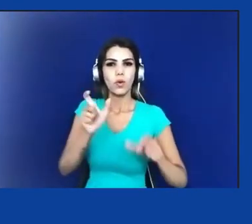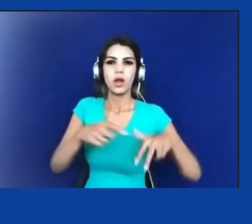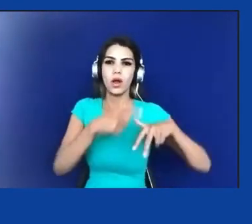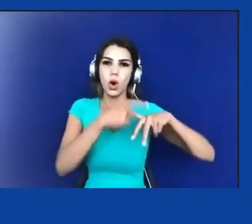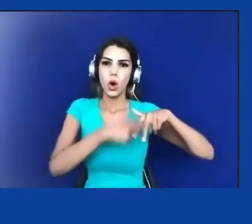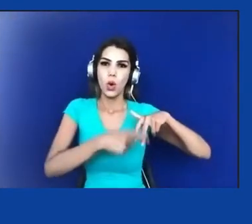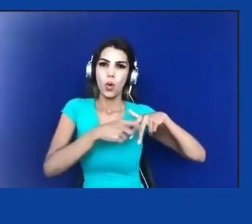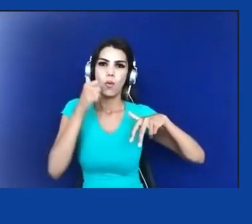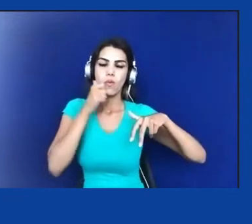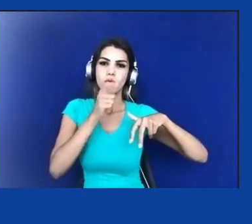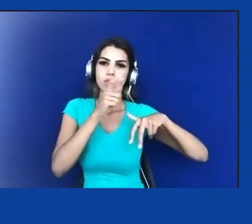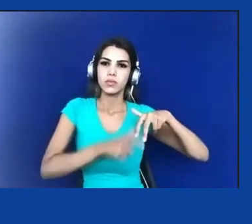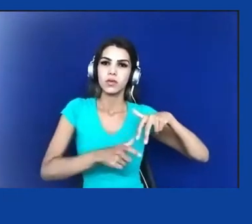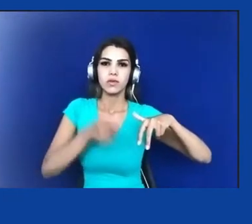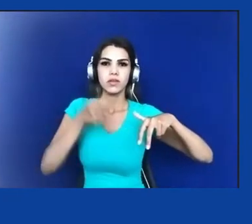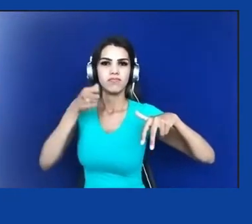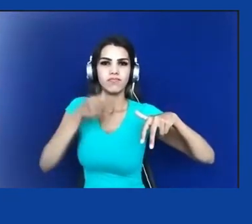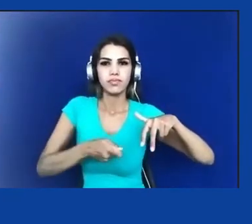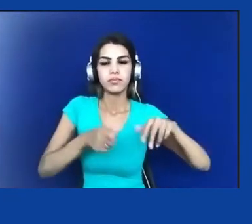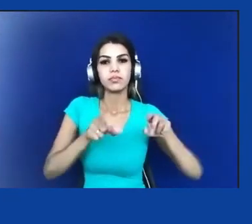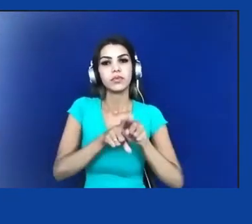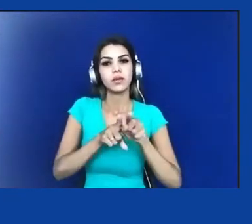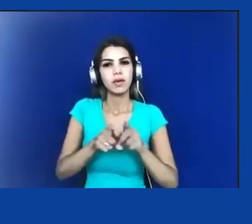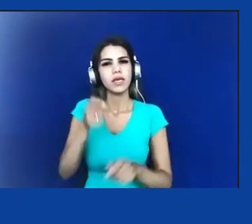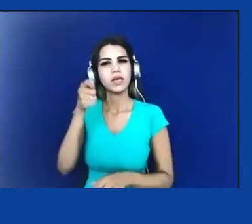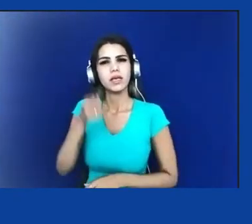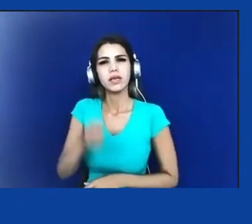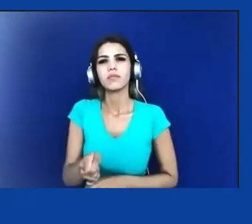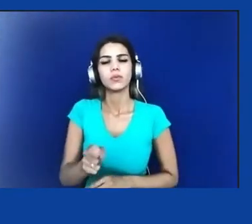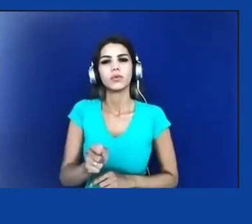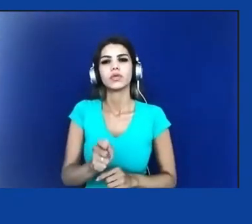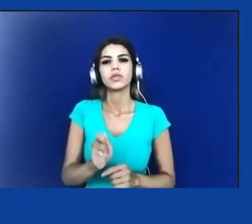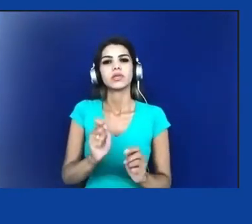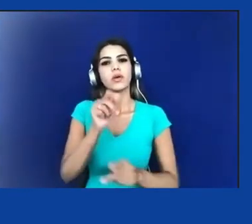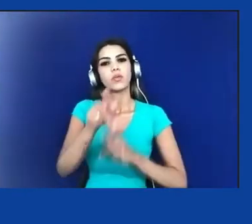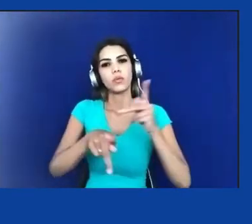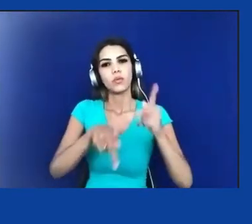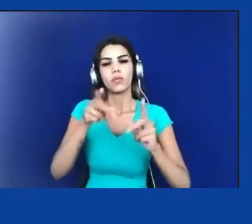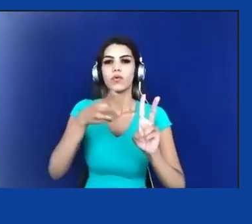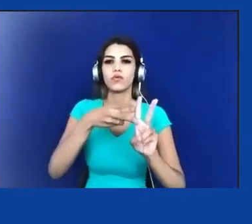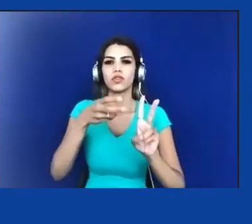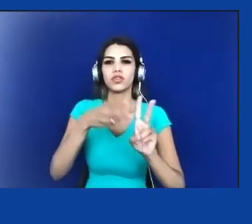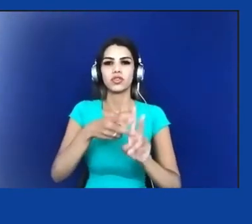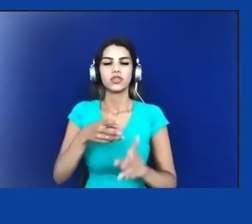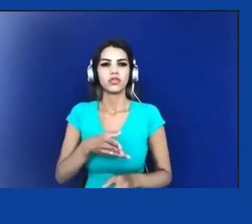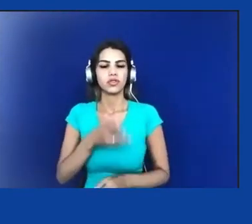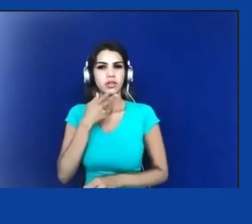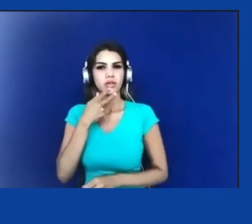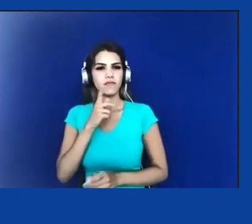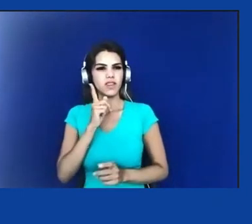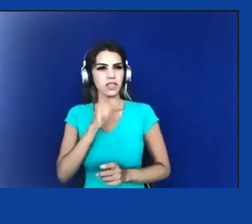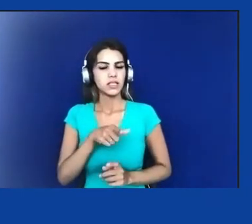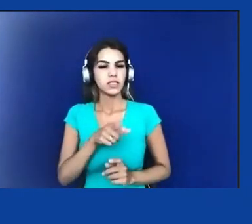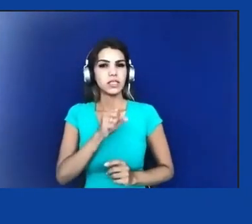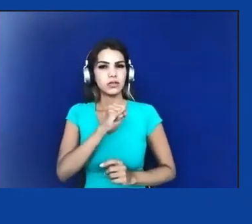aos povos indígenas ameaçando então com essa imposição do medo às comunidades e aí